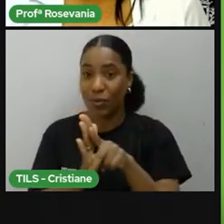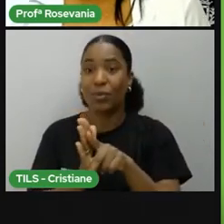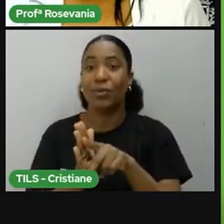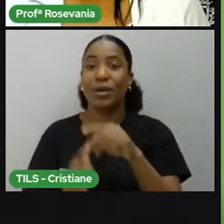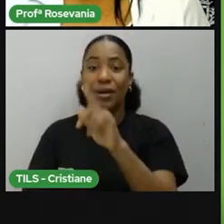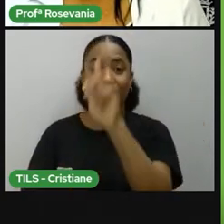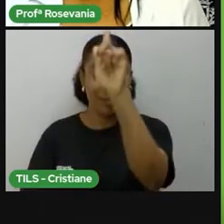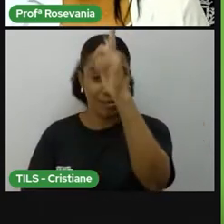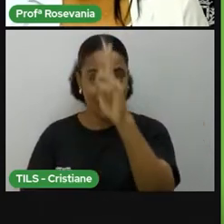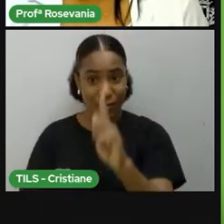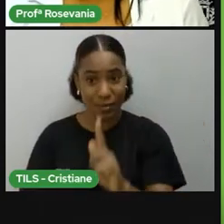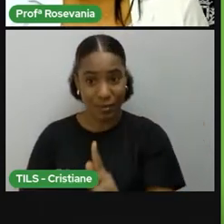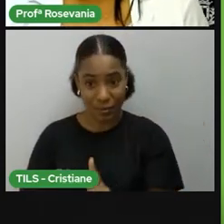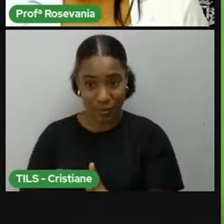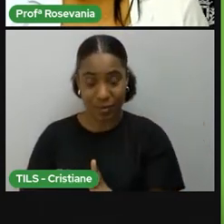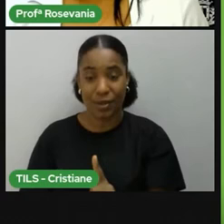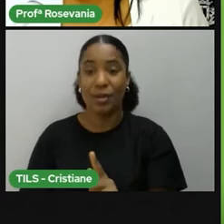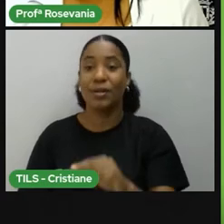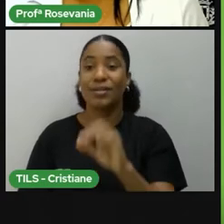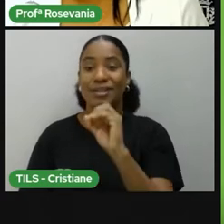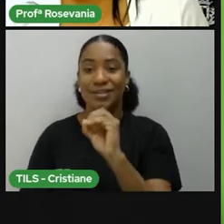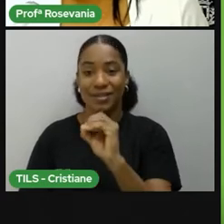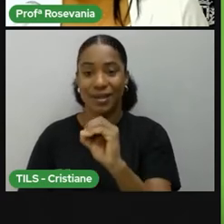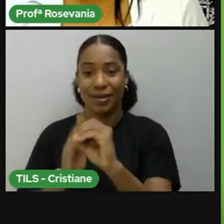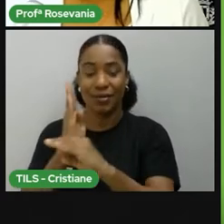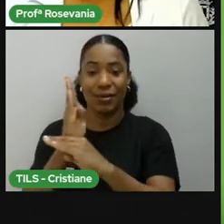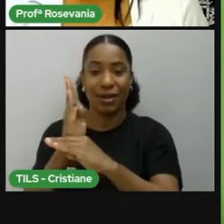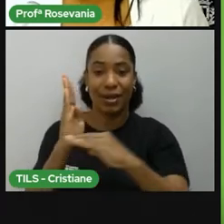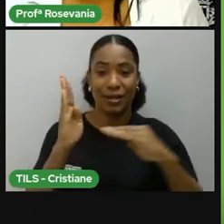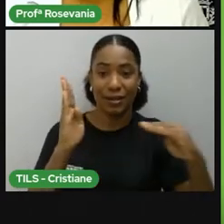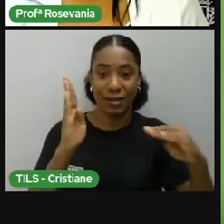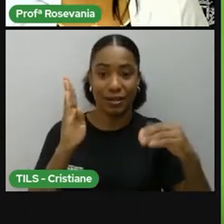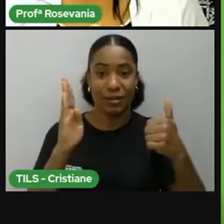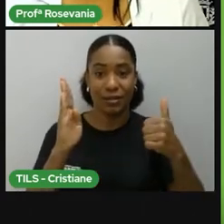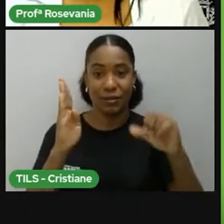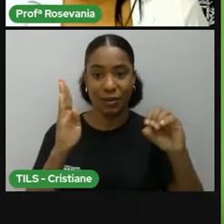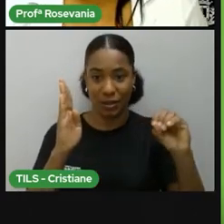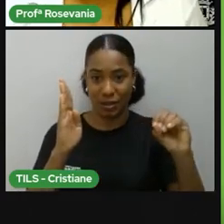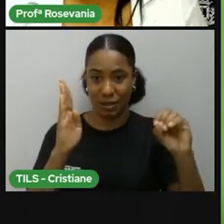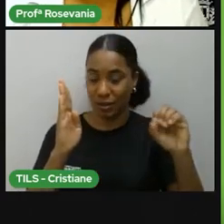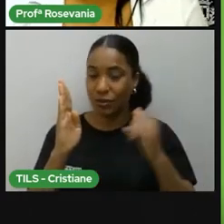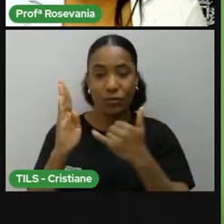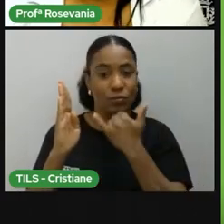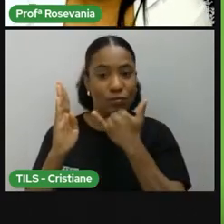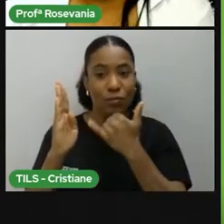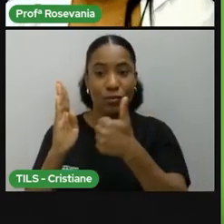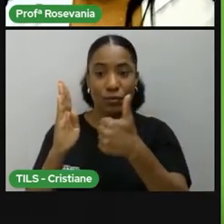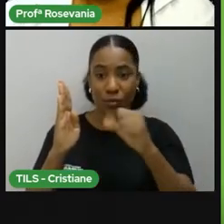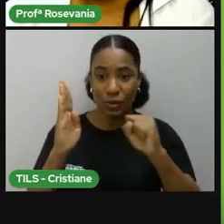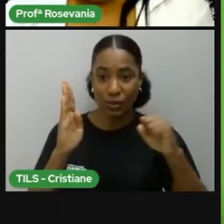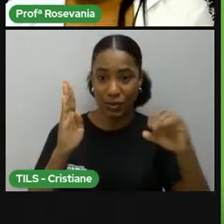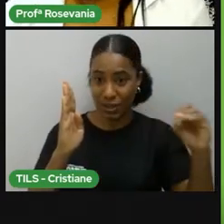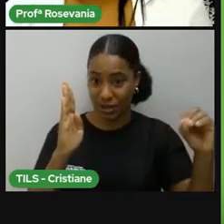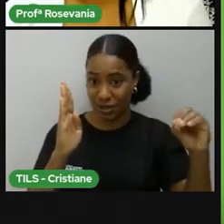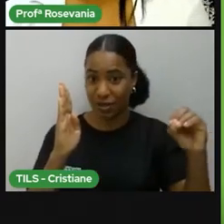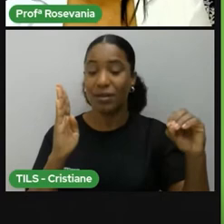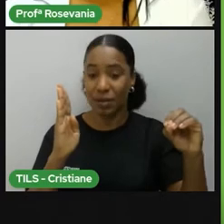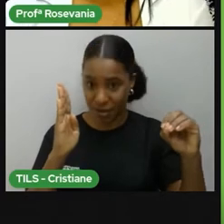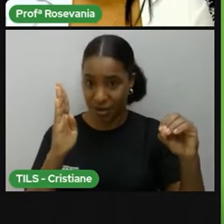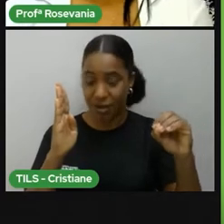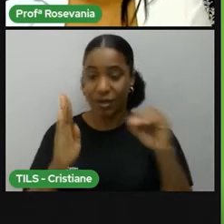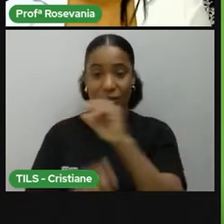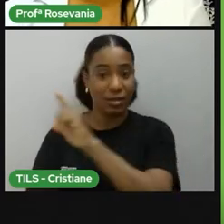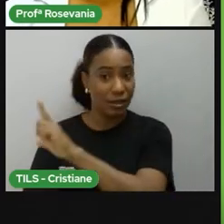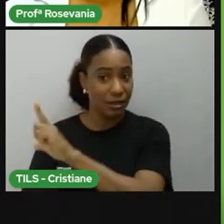de zero graus até 180 graus, para leste ou para oeste. Isso mesmo. Então, é o dobro com